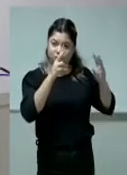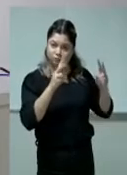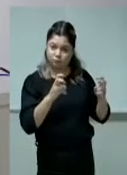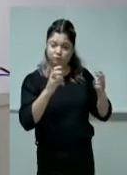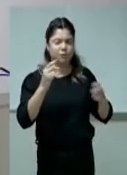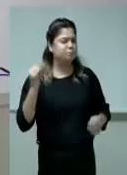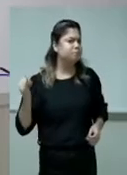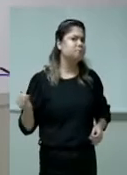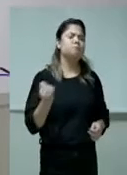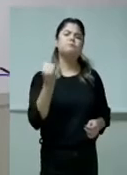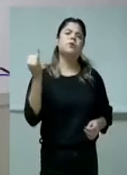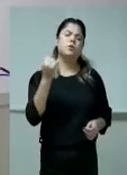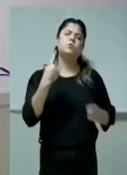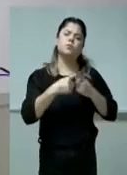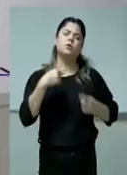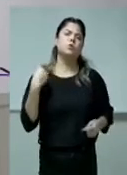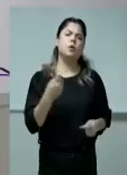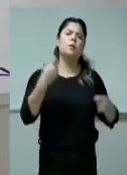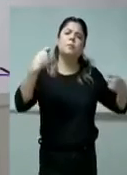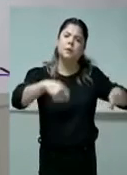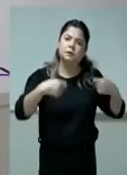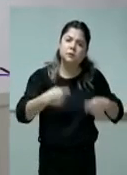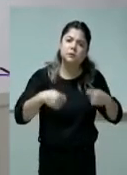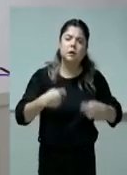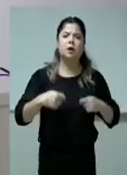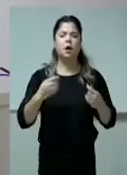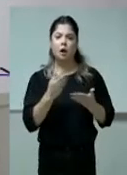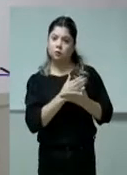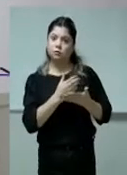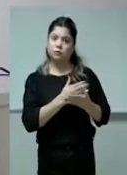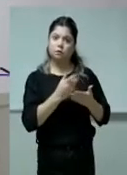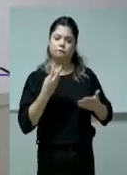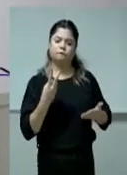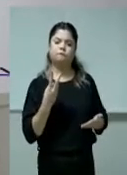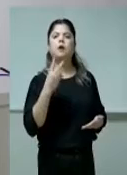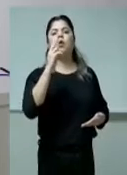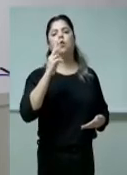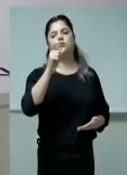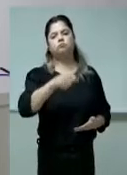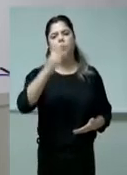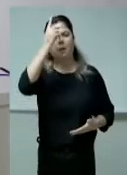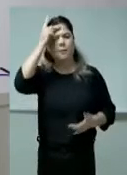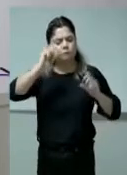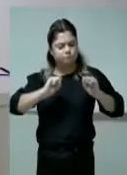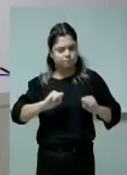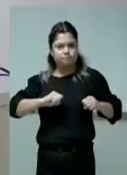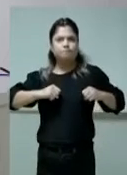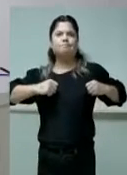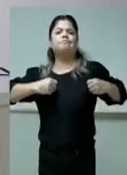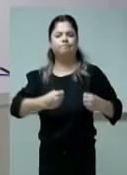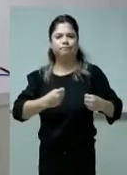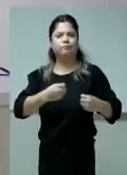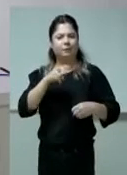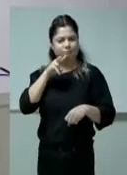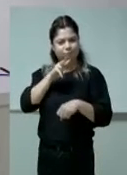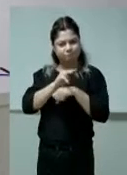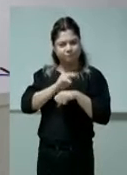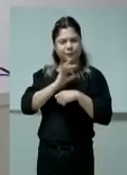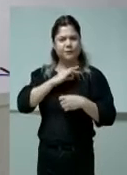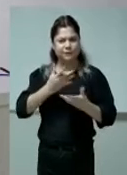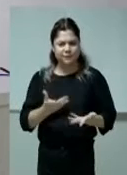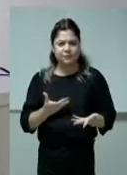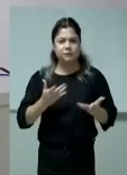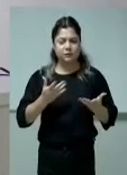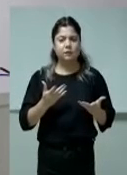fundamental, porque nós precisamos, muitas vezes, valorizar esses guerreiros que usam, assim, dos meios que